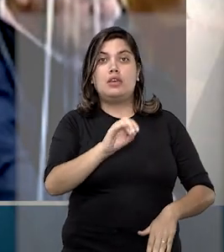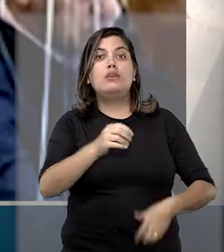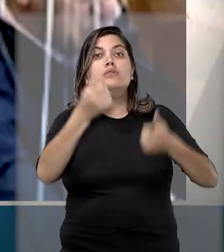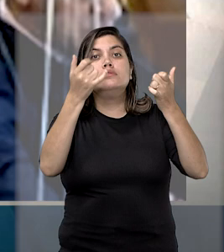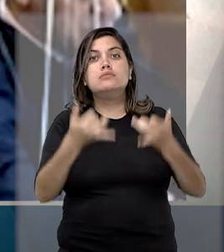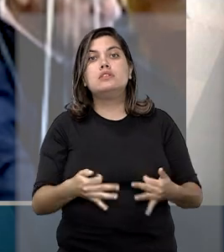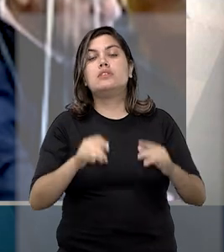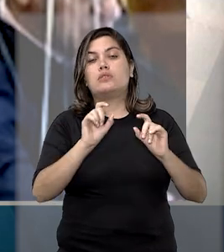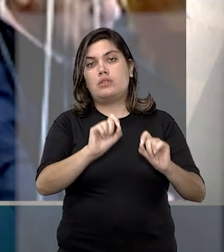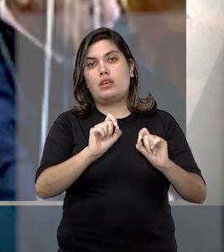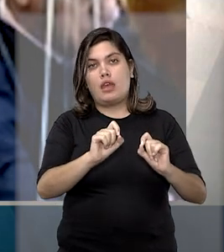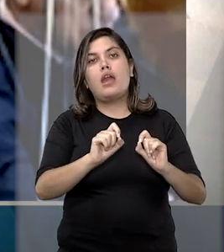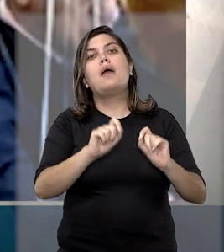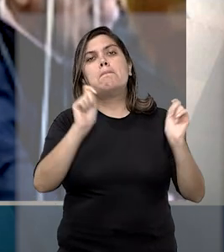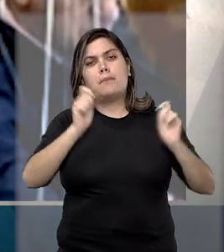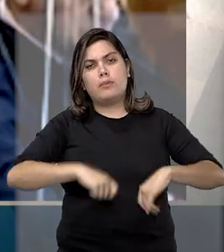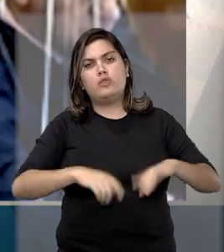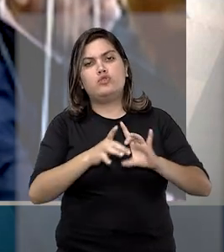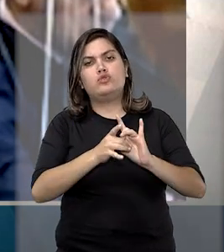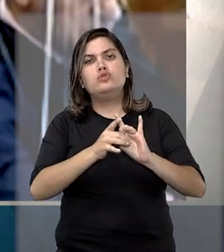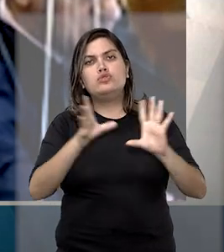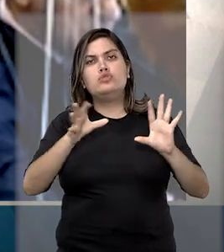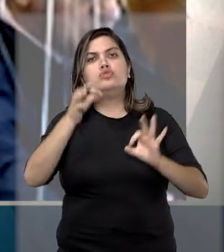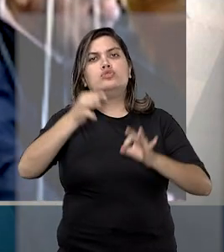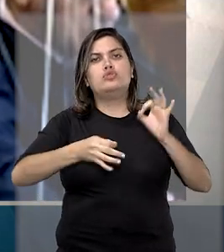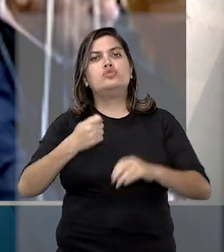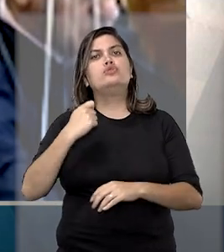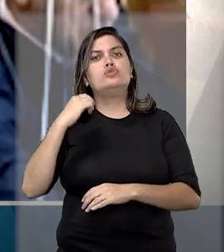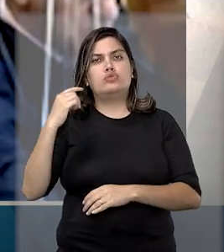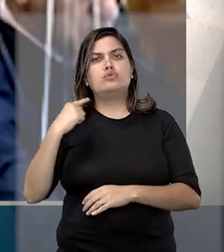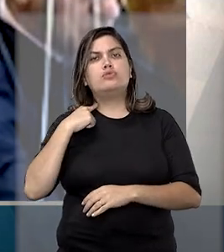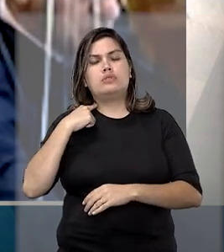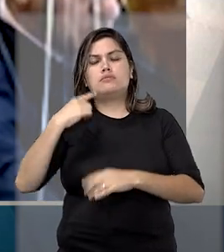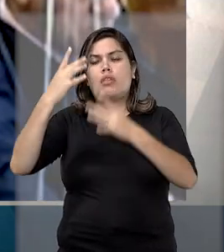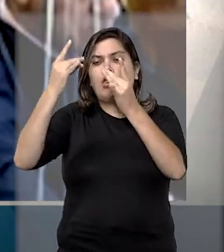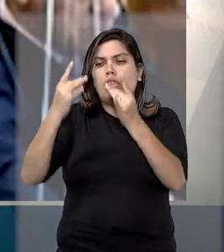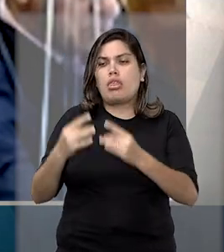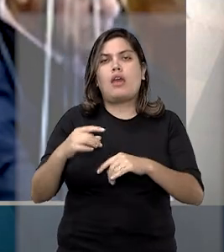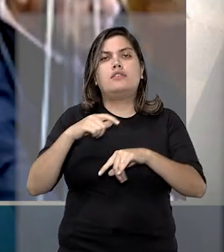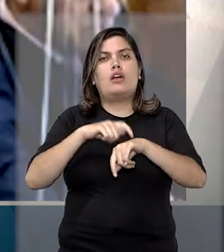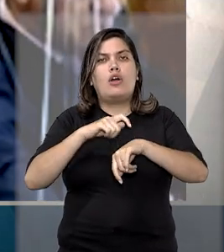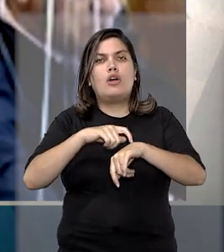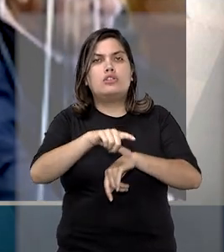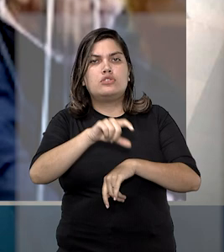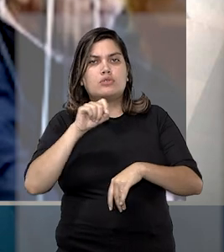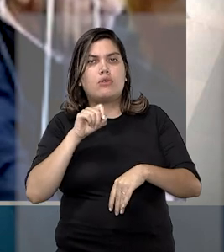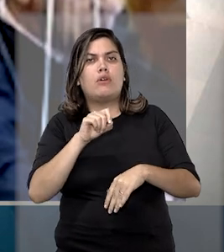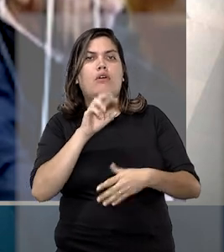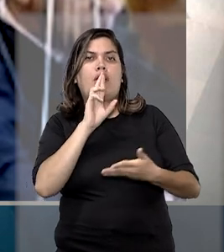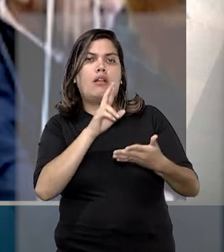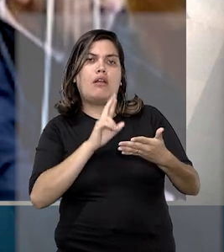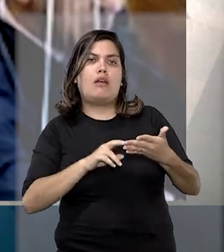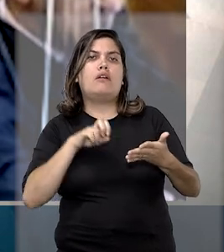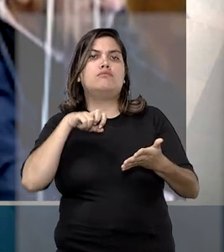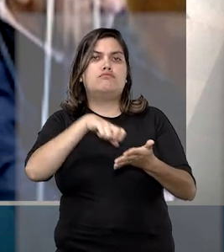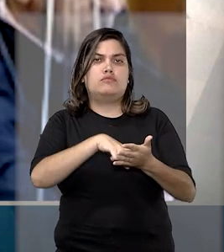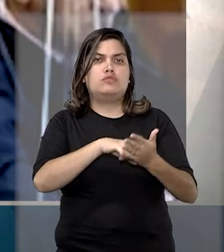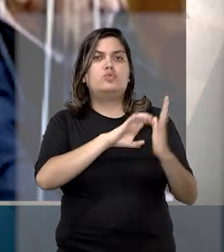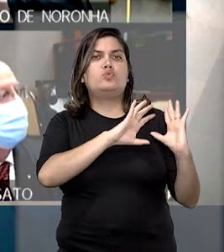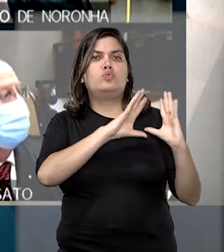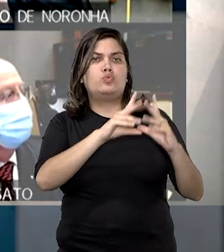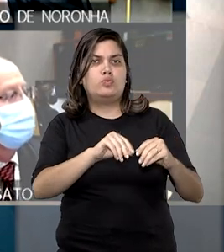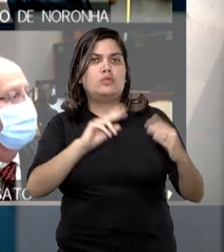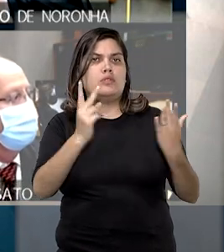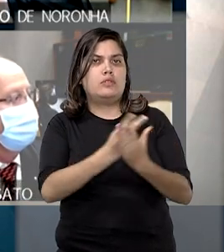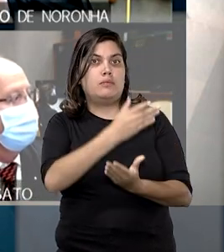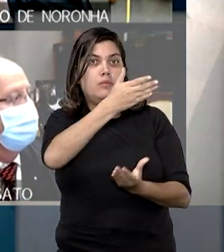destacou que é permitido ao juiz atuar de forma discricionária na escolha da sanção aplicável ao caso concreto.